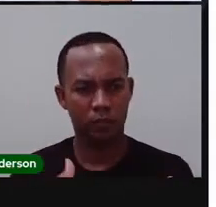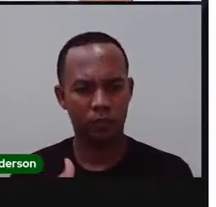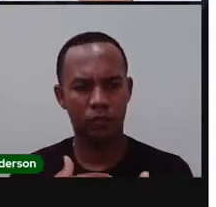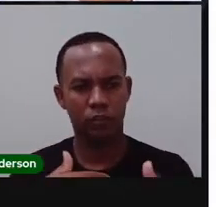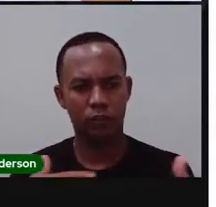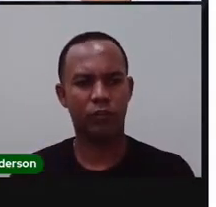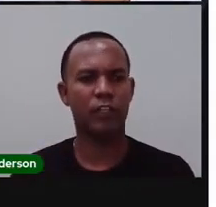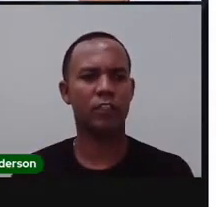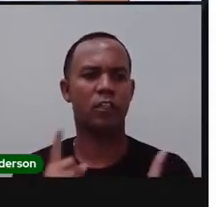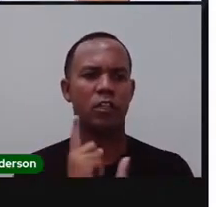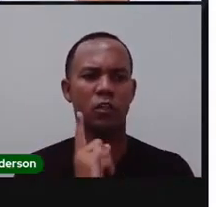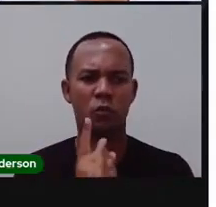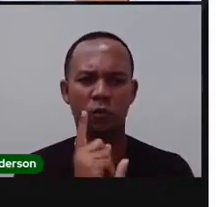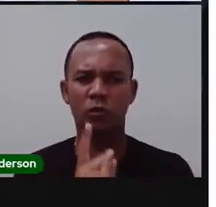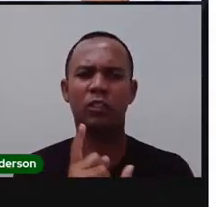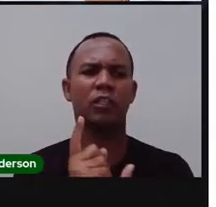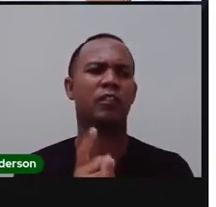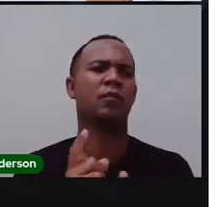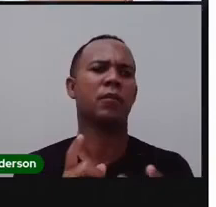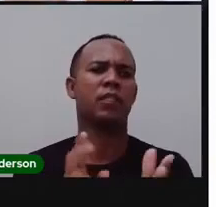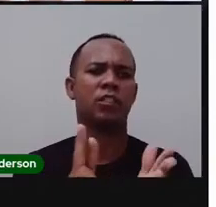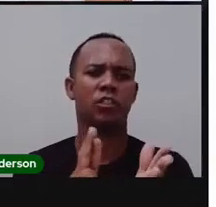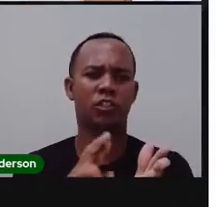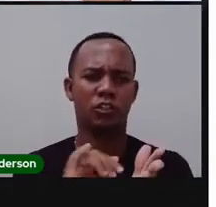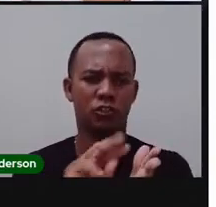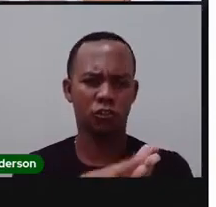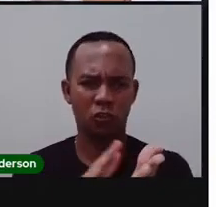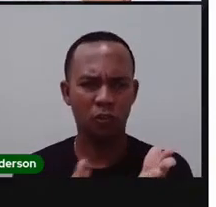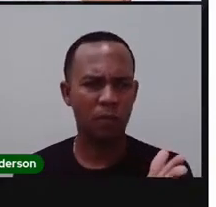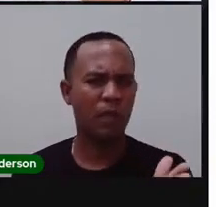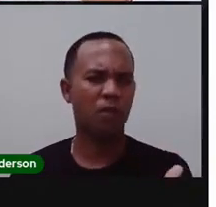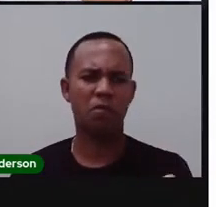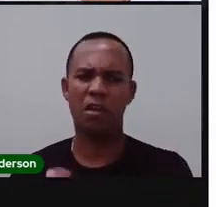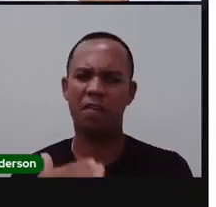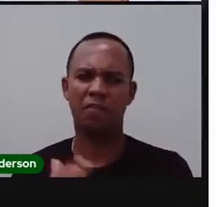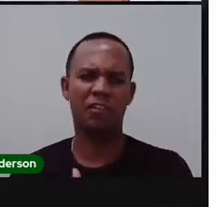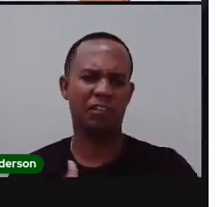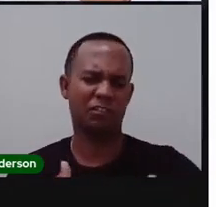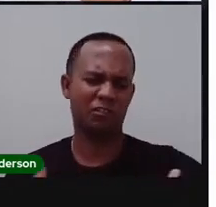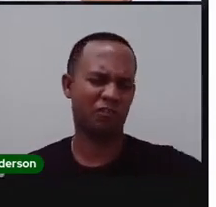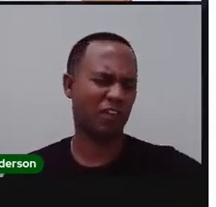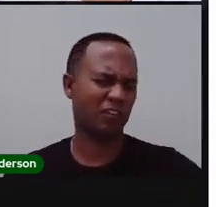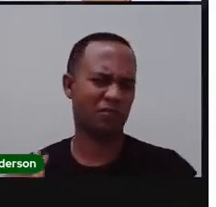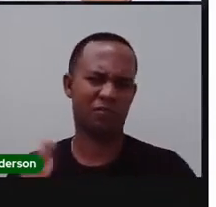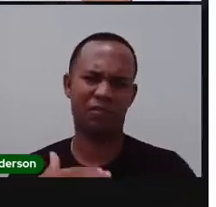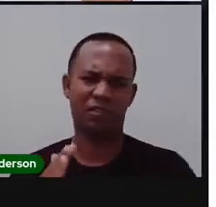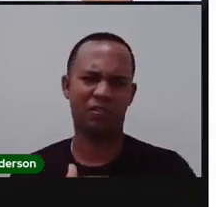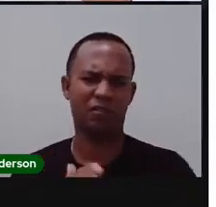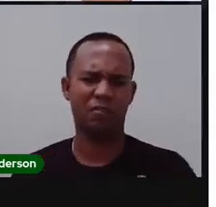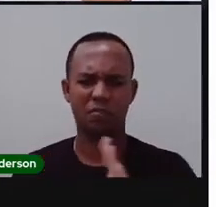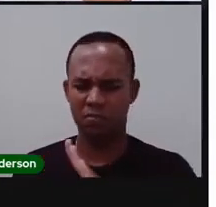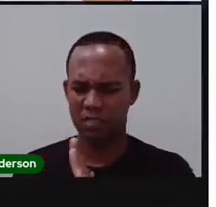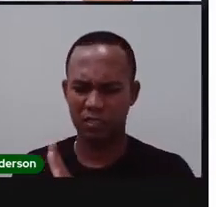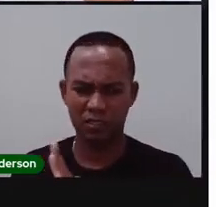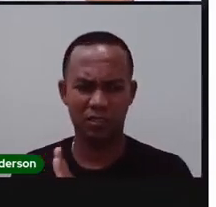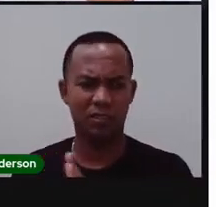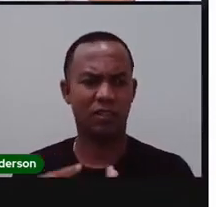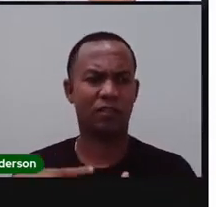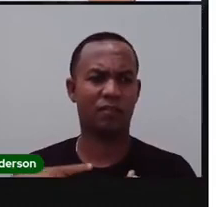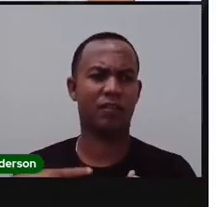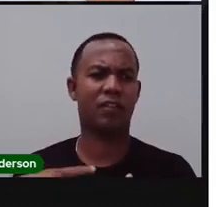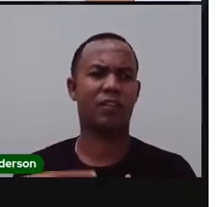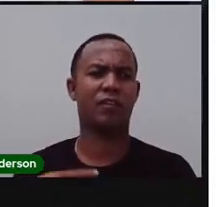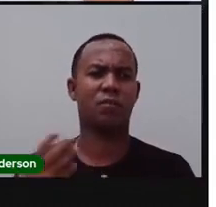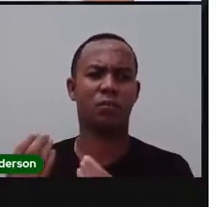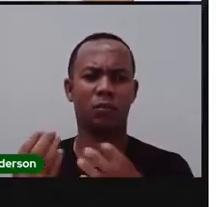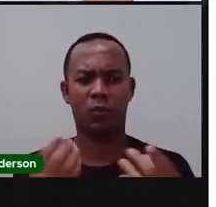você encontra jornais, revistas, e se compede em vários materiais para pesquisa. Então, a PRO, né? É do tempo da